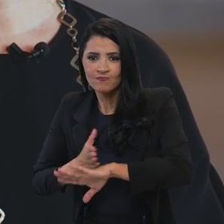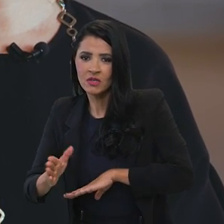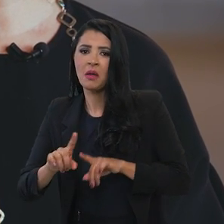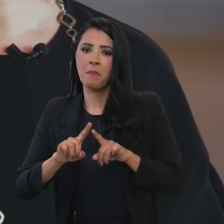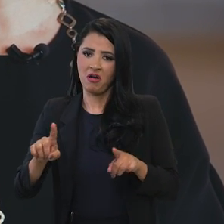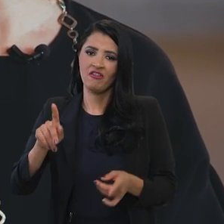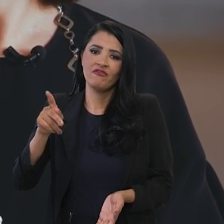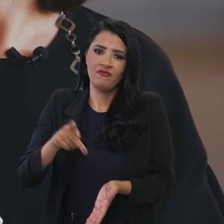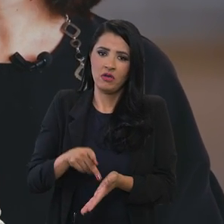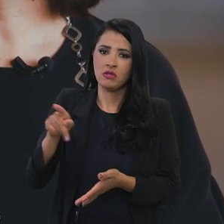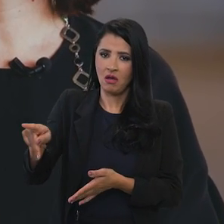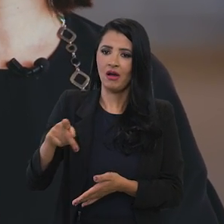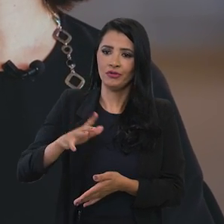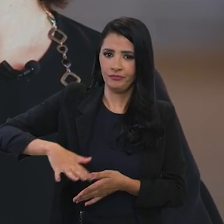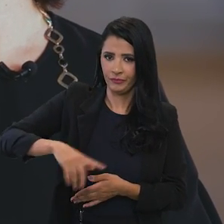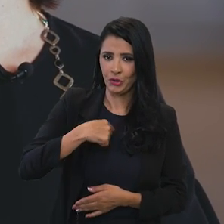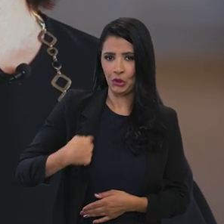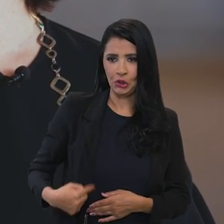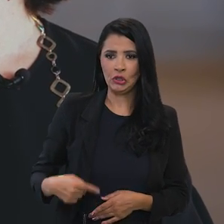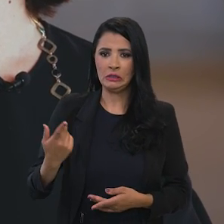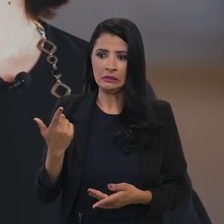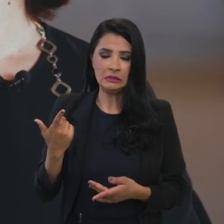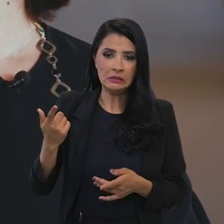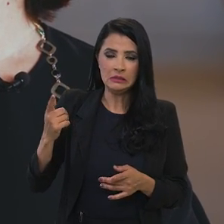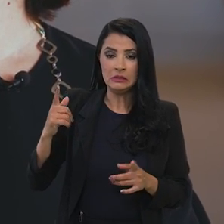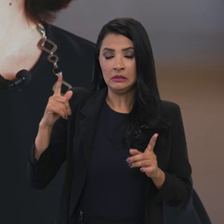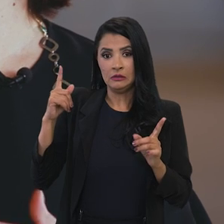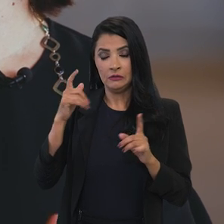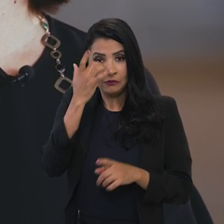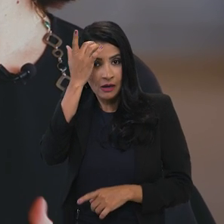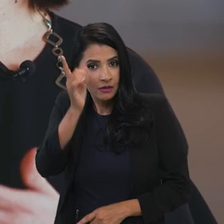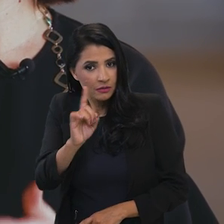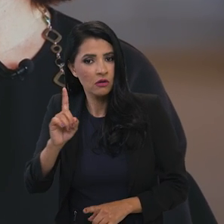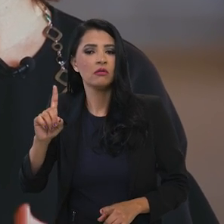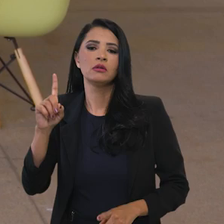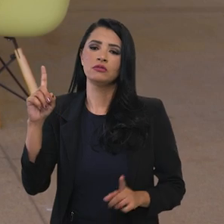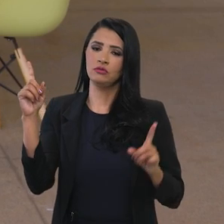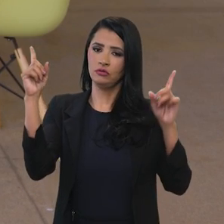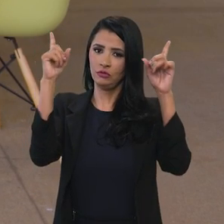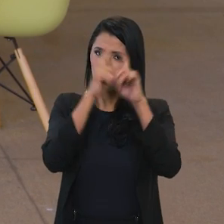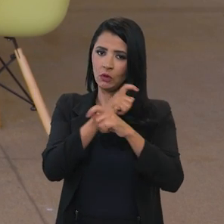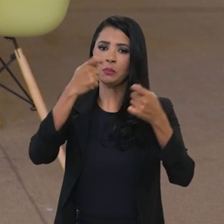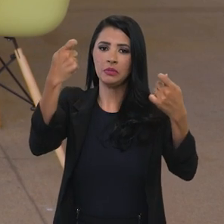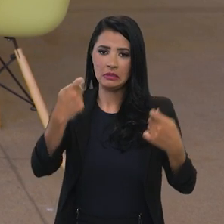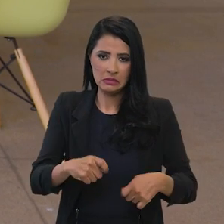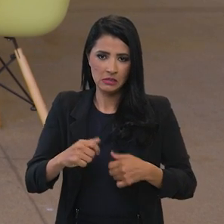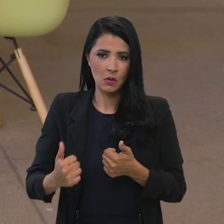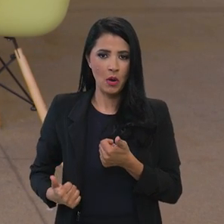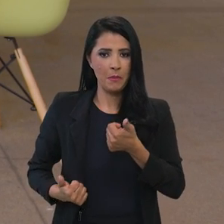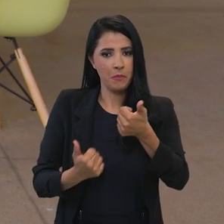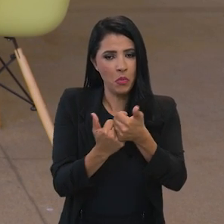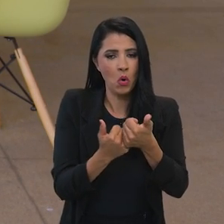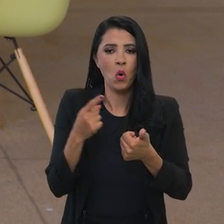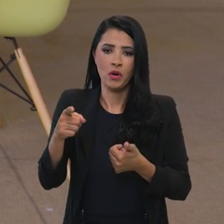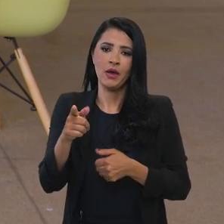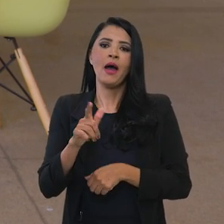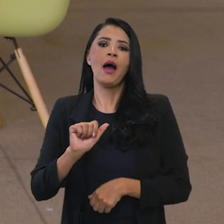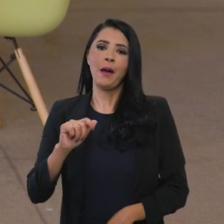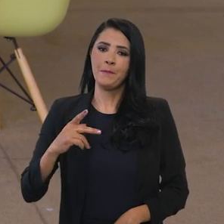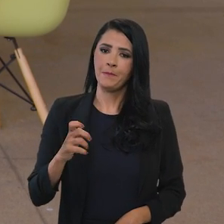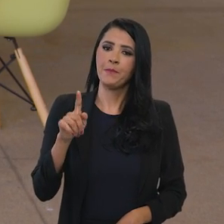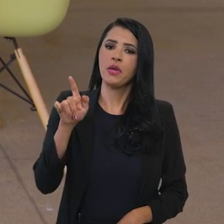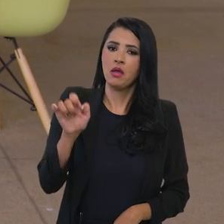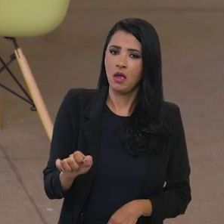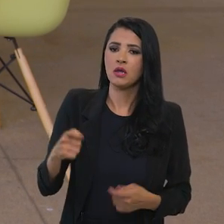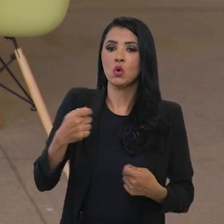chinês não é algo trivial e aí por isso a importância de apoio como apoio da agência de promoção de exportações Apex Brasil e